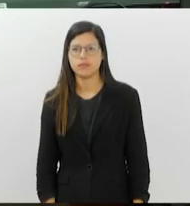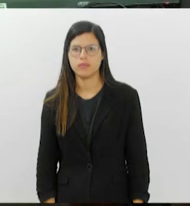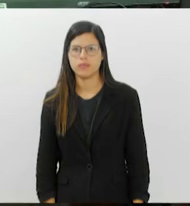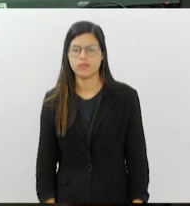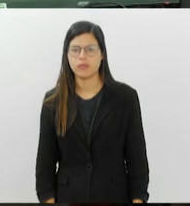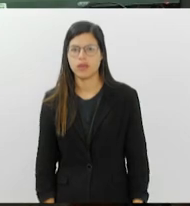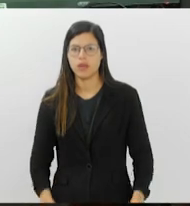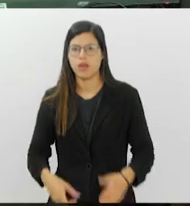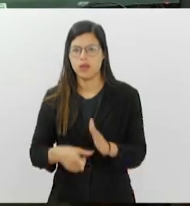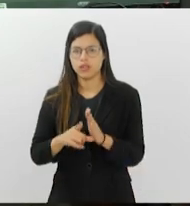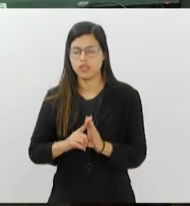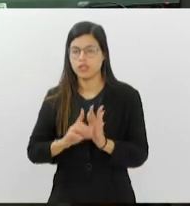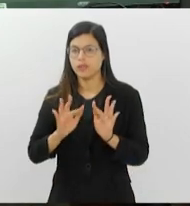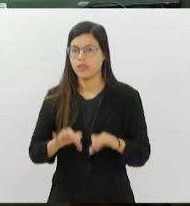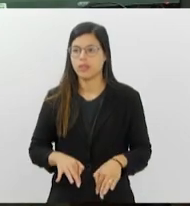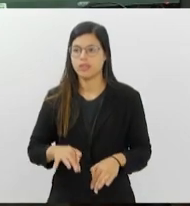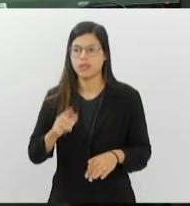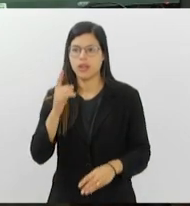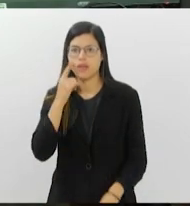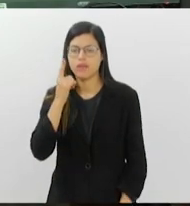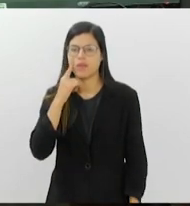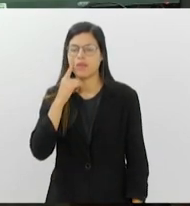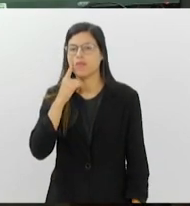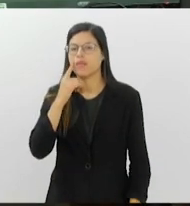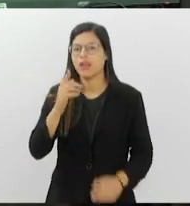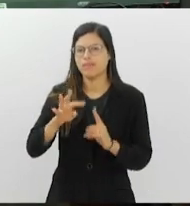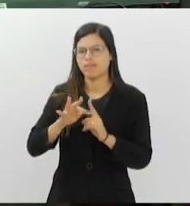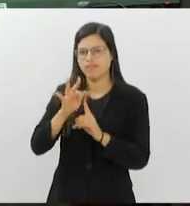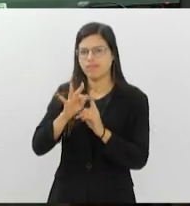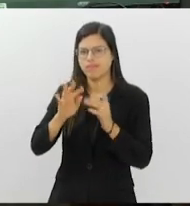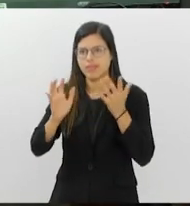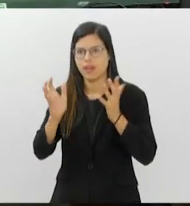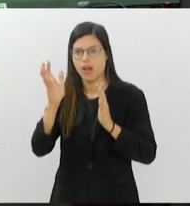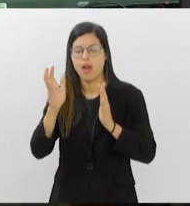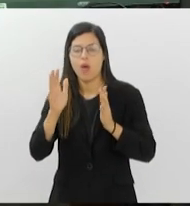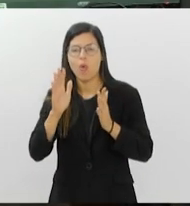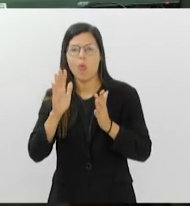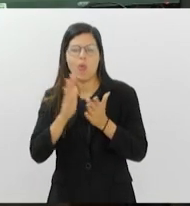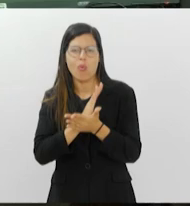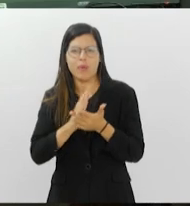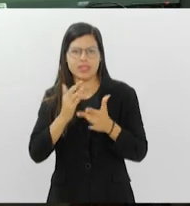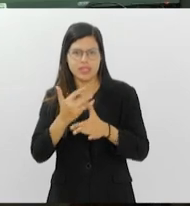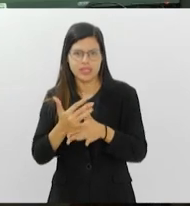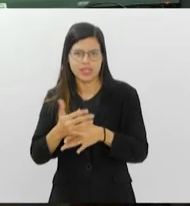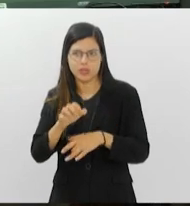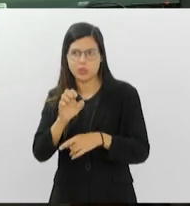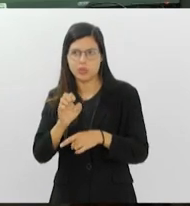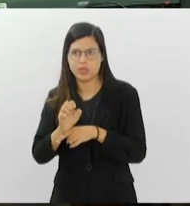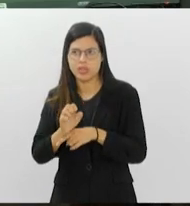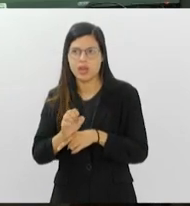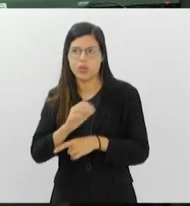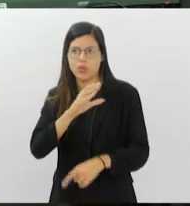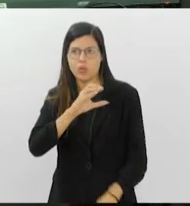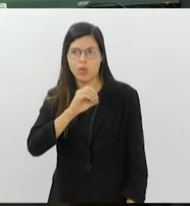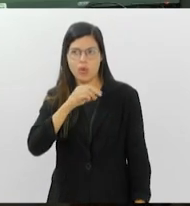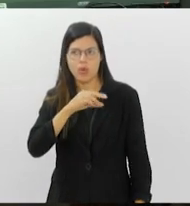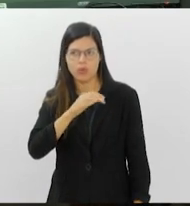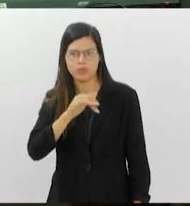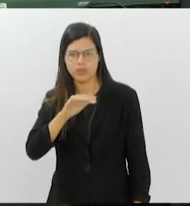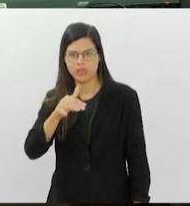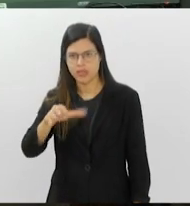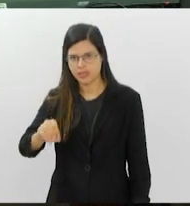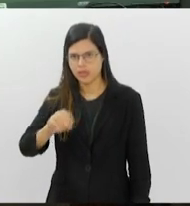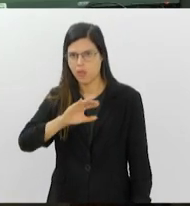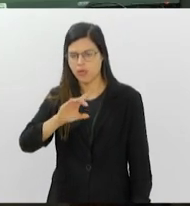E antes de encerrar, vamos dar uma olhada no tempo em algumas cidades aqui do Estado. Aqui na tela, Conceição de Macabuca, está